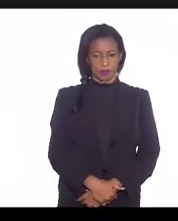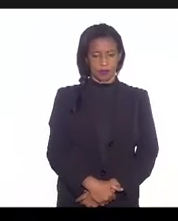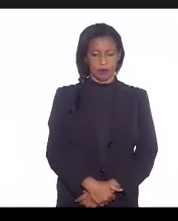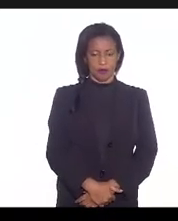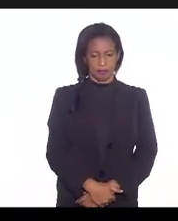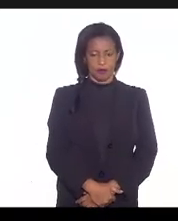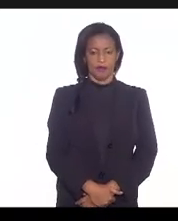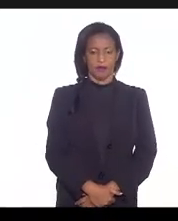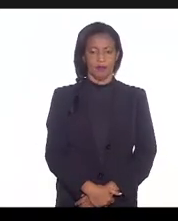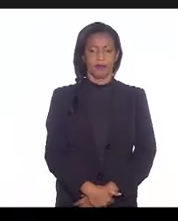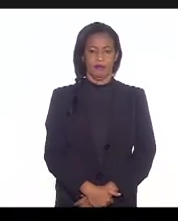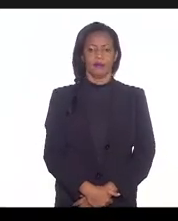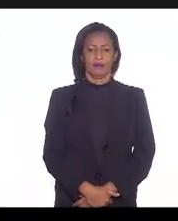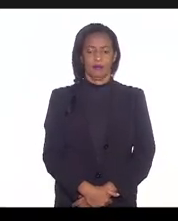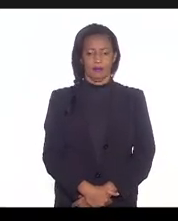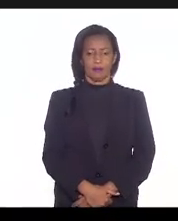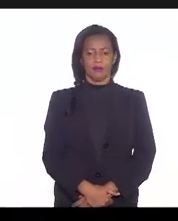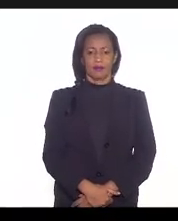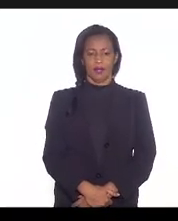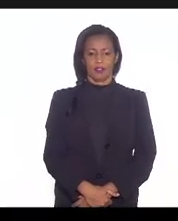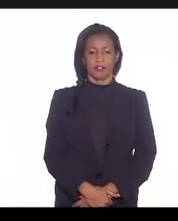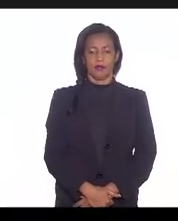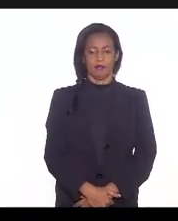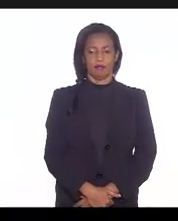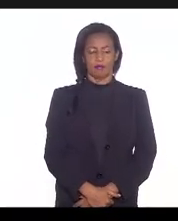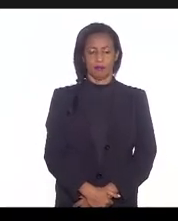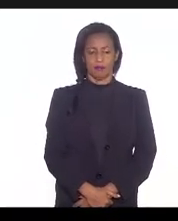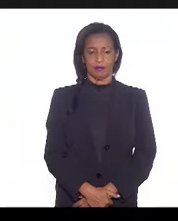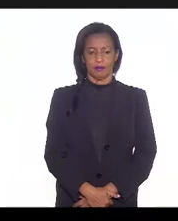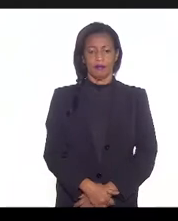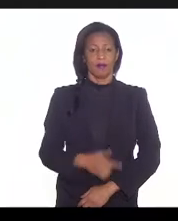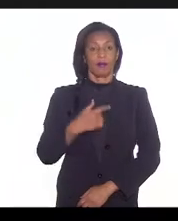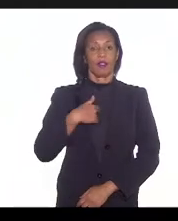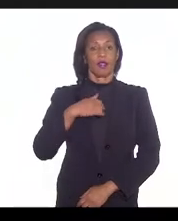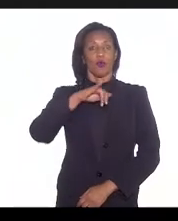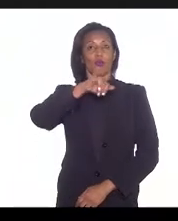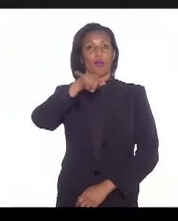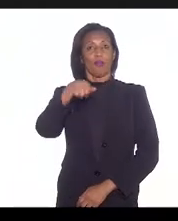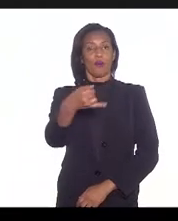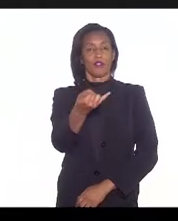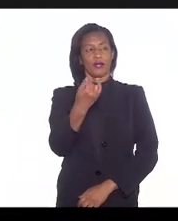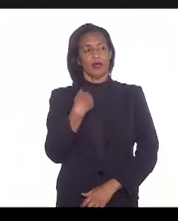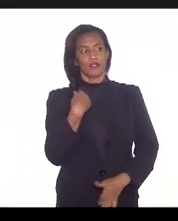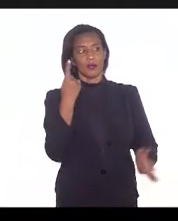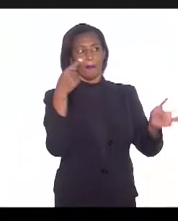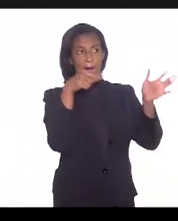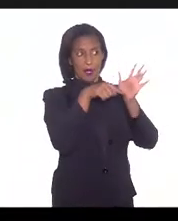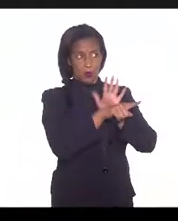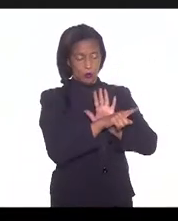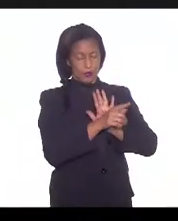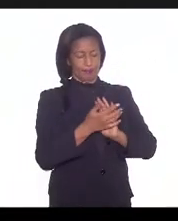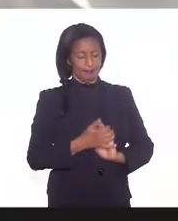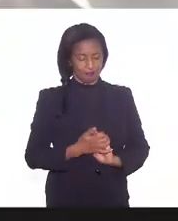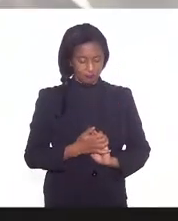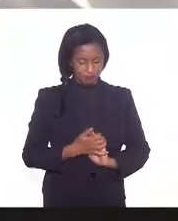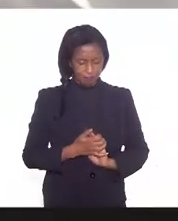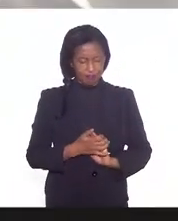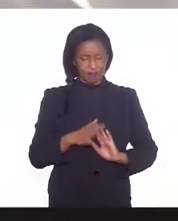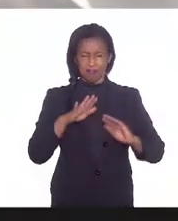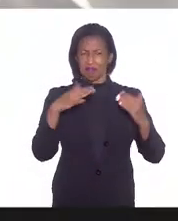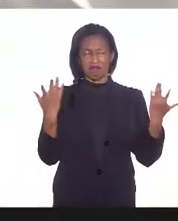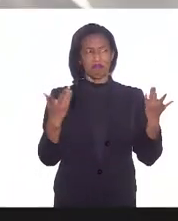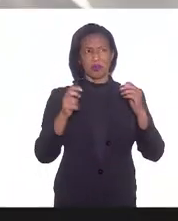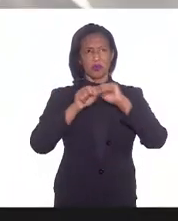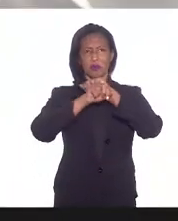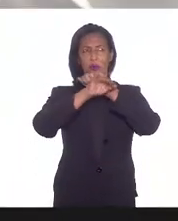Ela vai entrar pelo celular e eu vou aproveitar e fazer uma pergunta para a senhora. Não ficou claro para